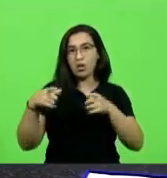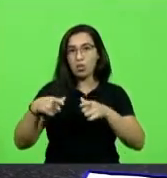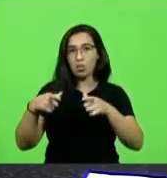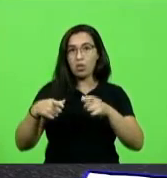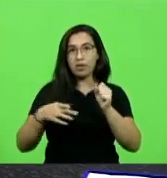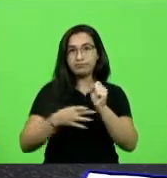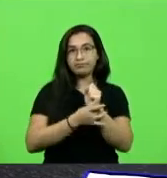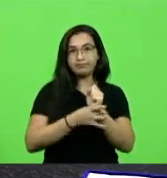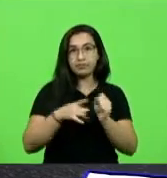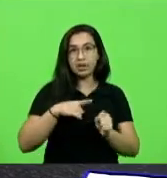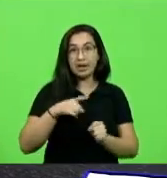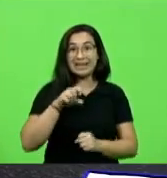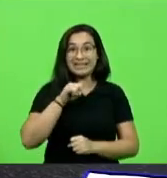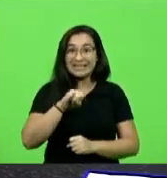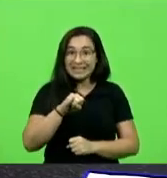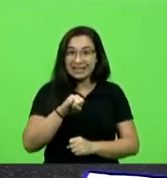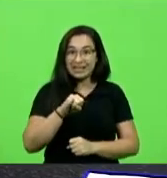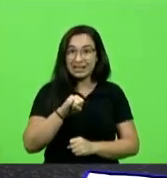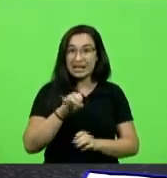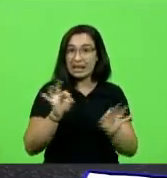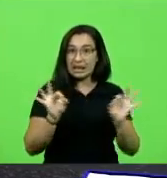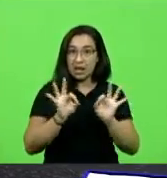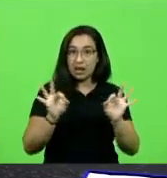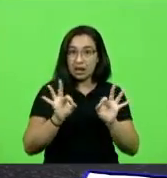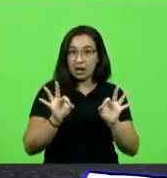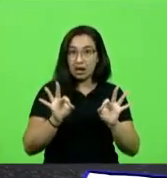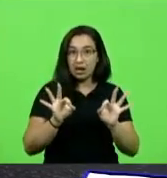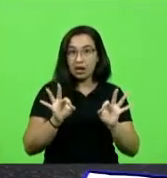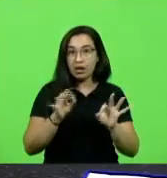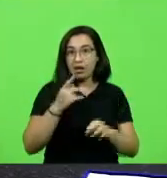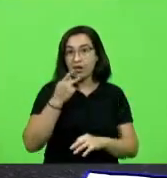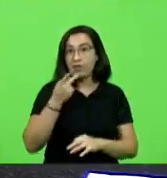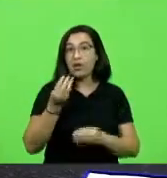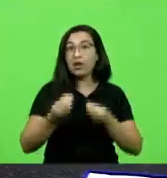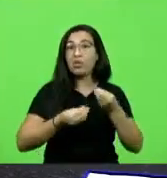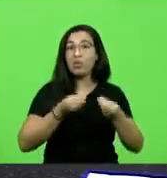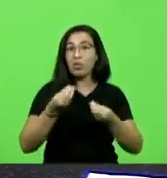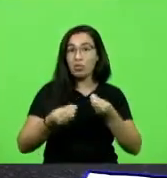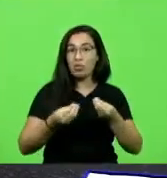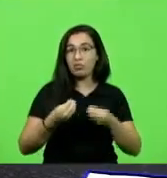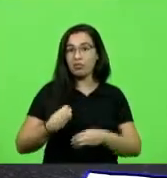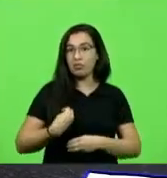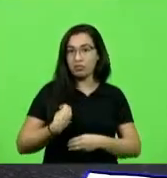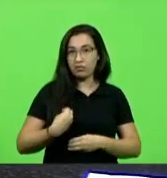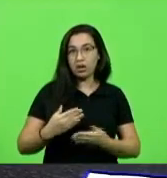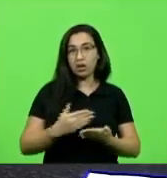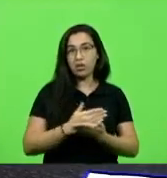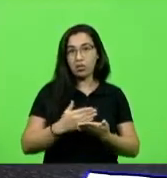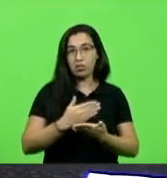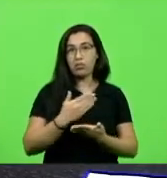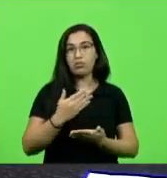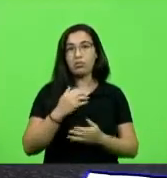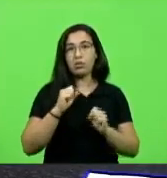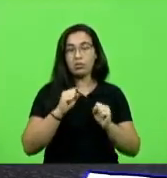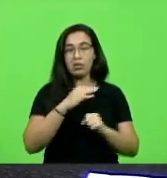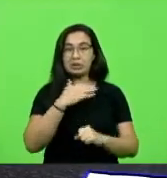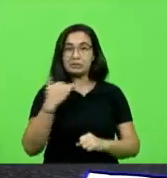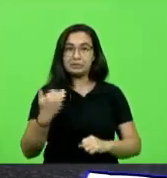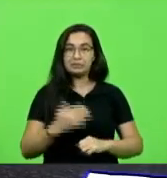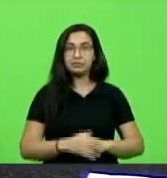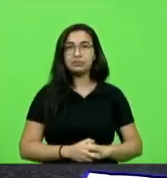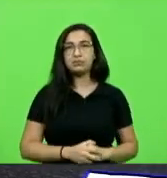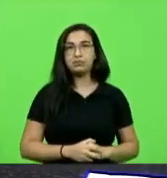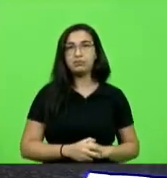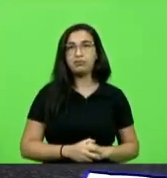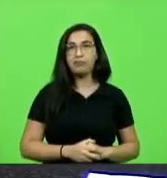se não fosse essa sorte quem sabe nós estaríamos falando aqui também numa situação de vidas mas estes moradores